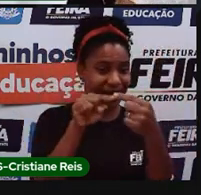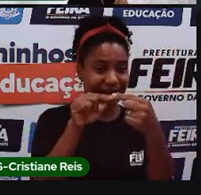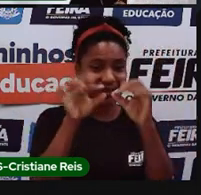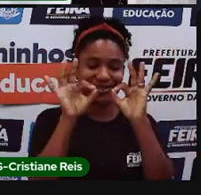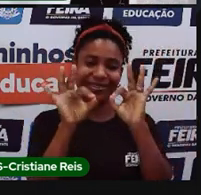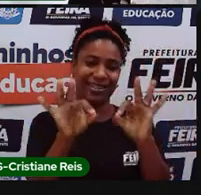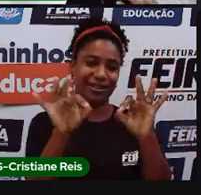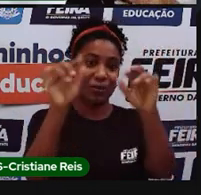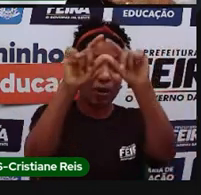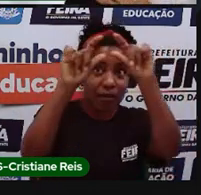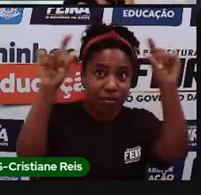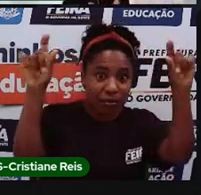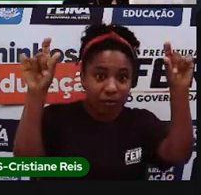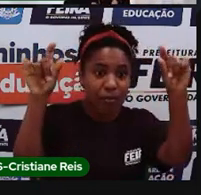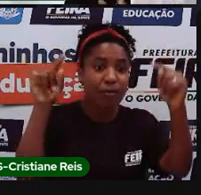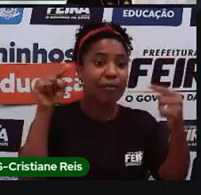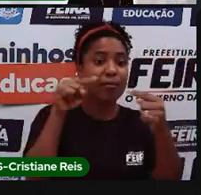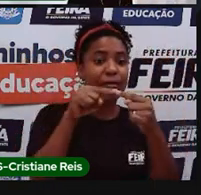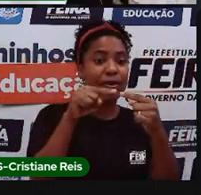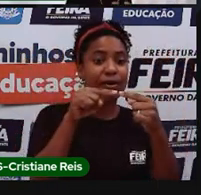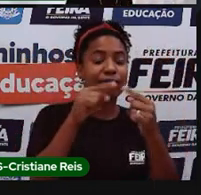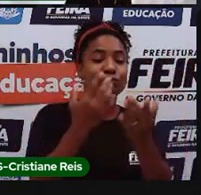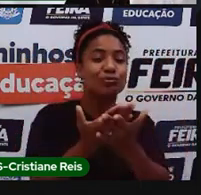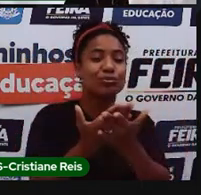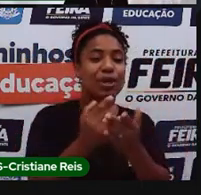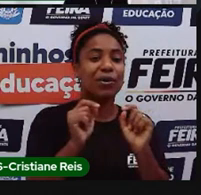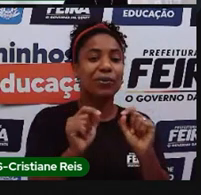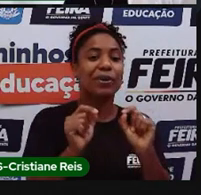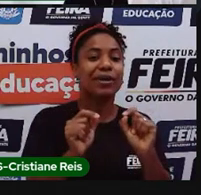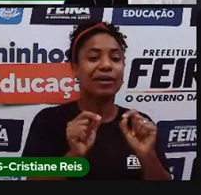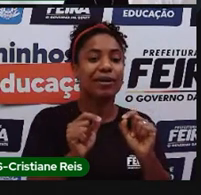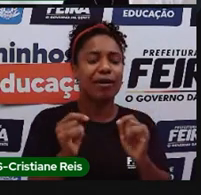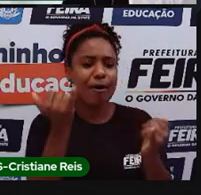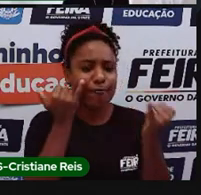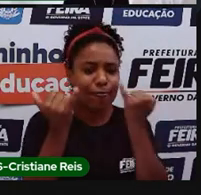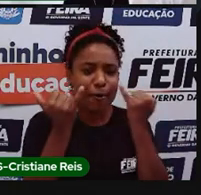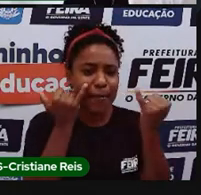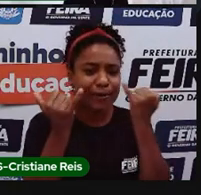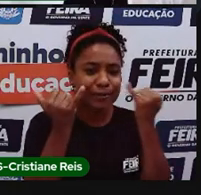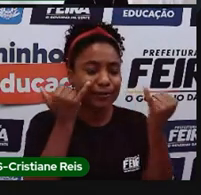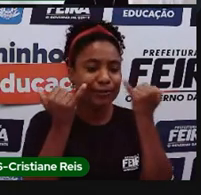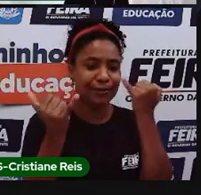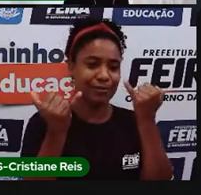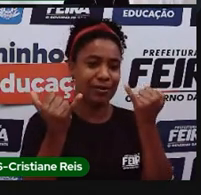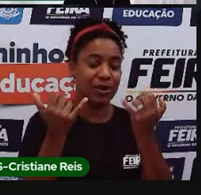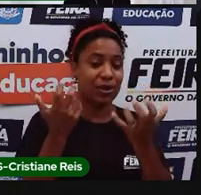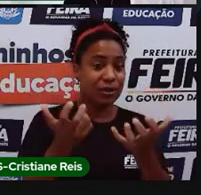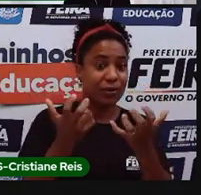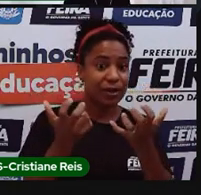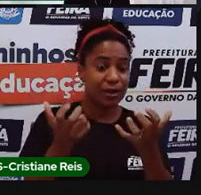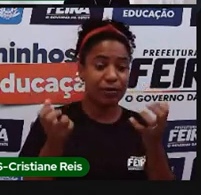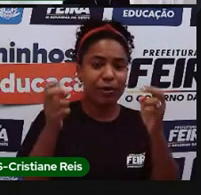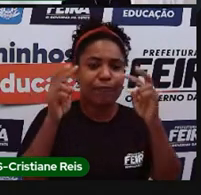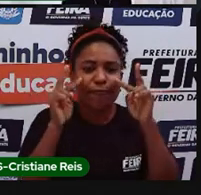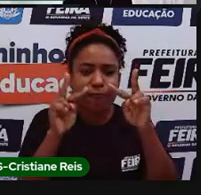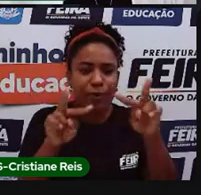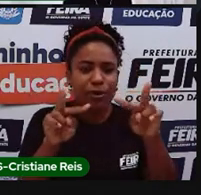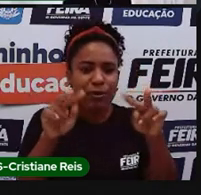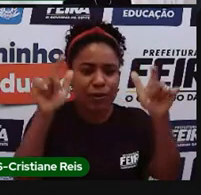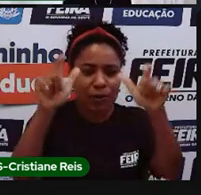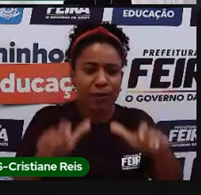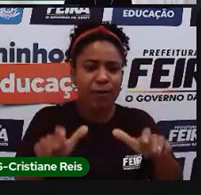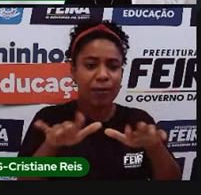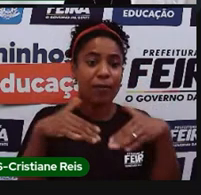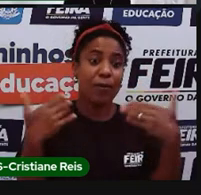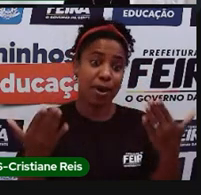observar o que que eu tô querendo, que informação eu quero, que recorte espacial, porque eu também poderia